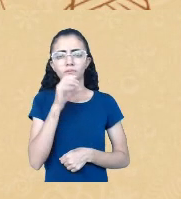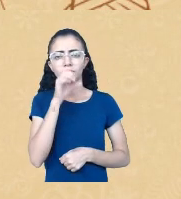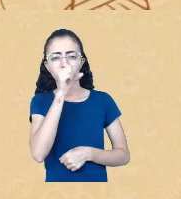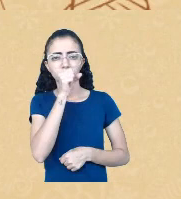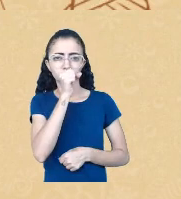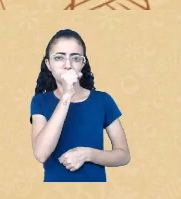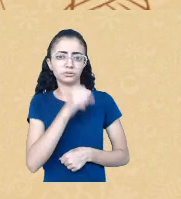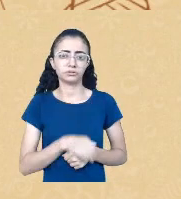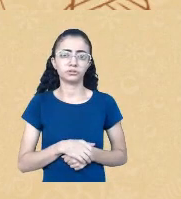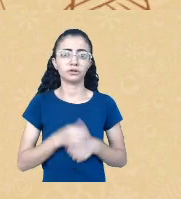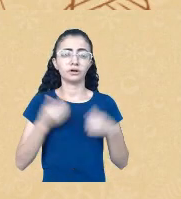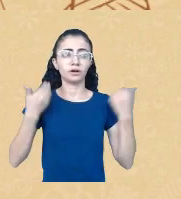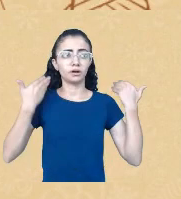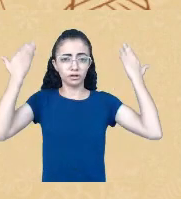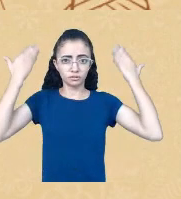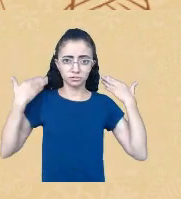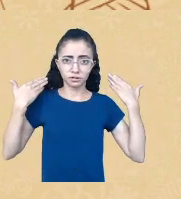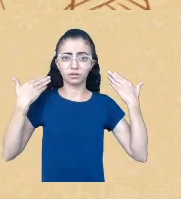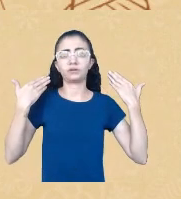parede de tijolinhos.